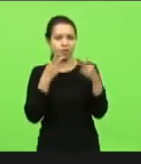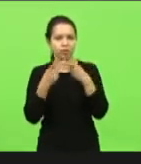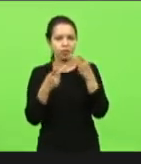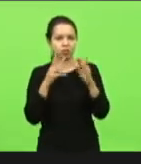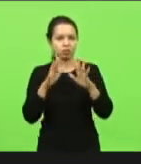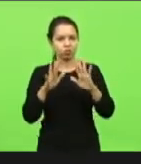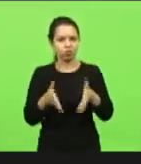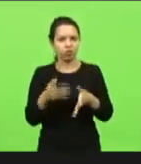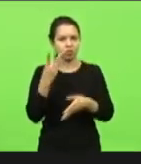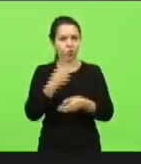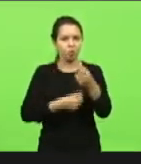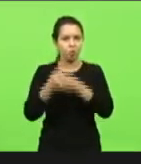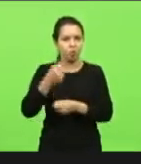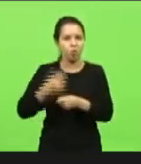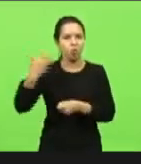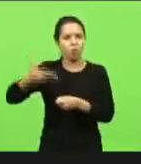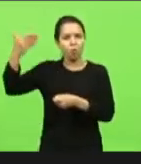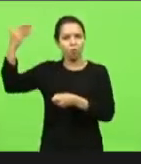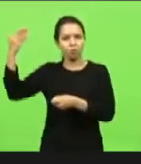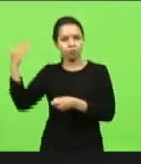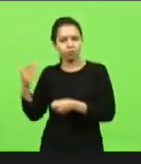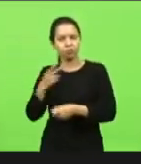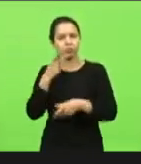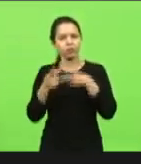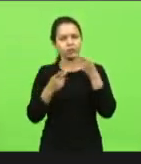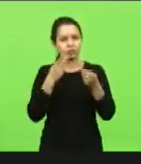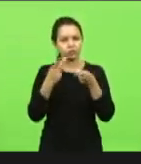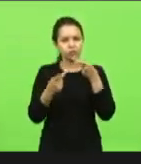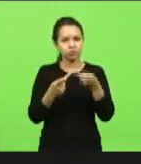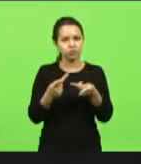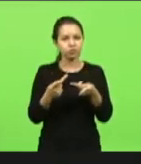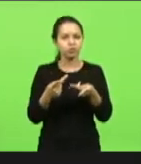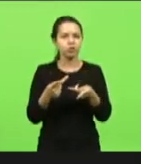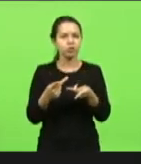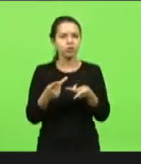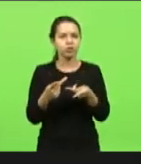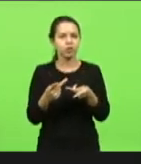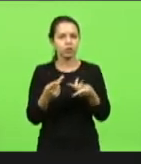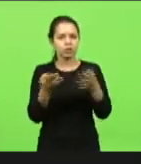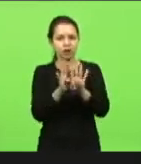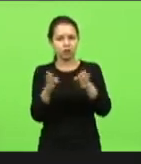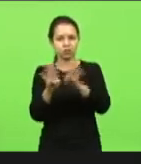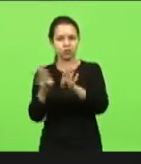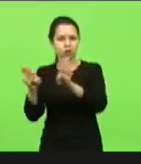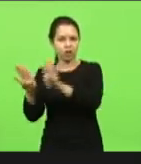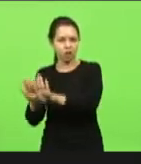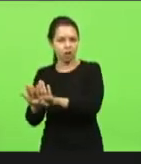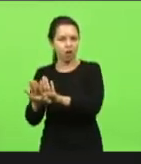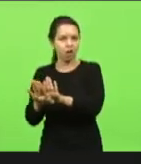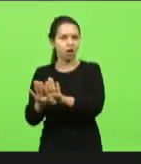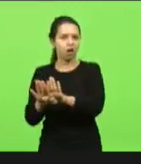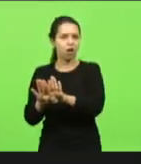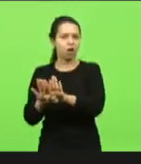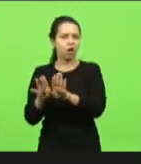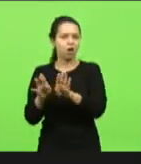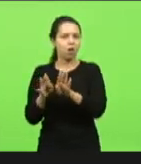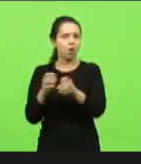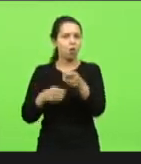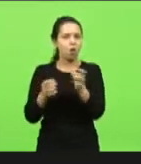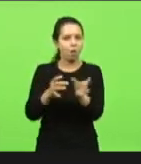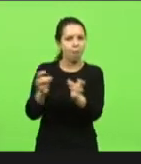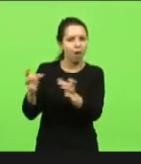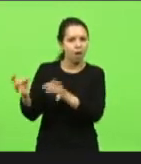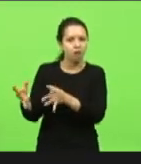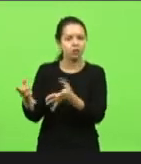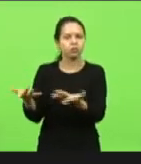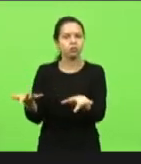dois anos atrás quando a gente falava que não se deveria fazer um trancamento do comércio ou